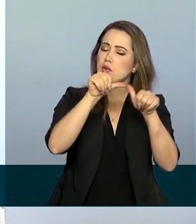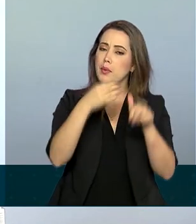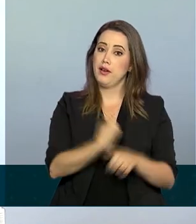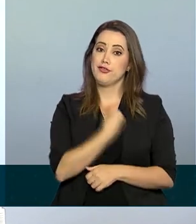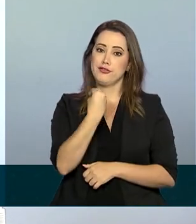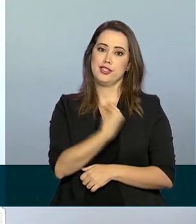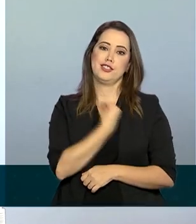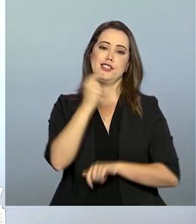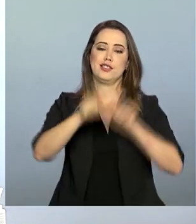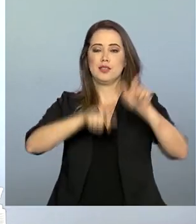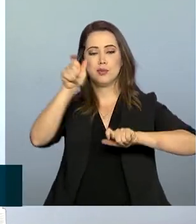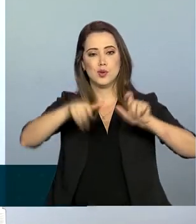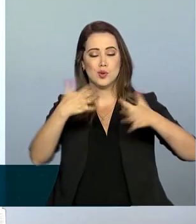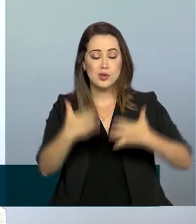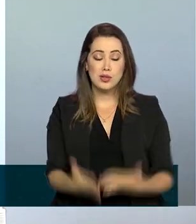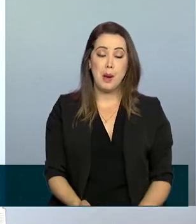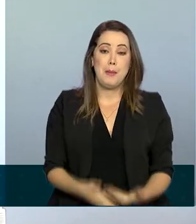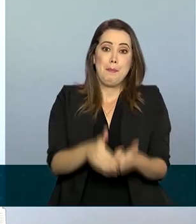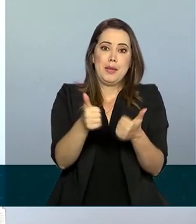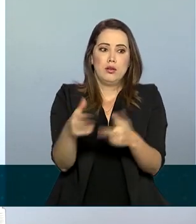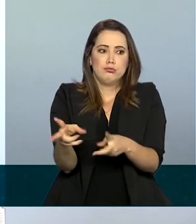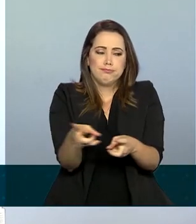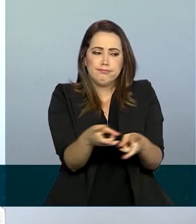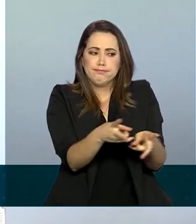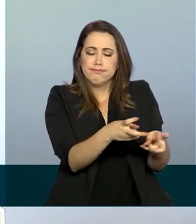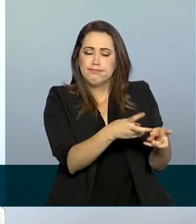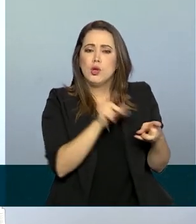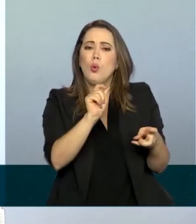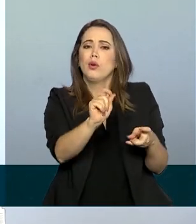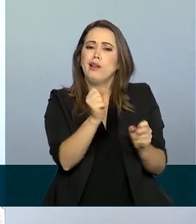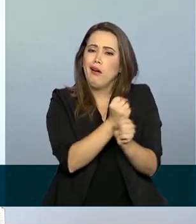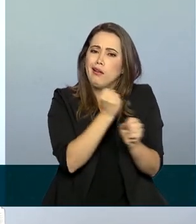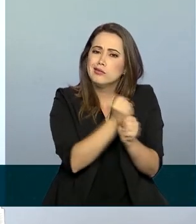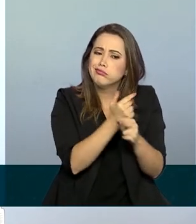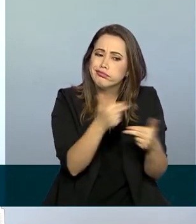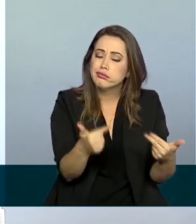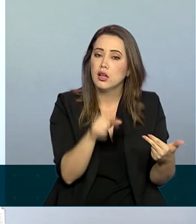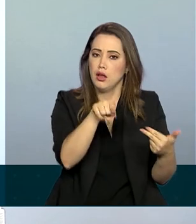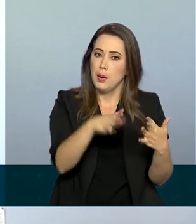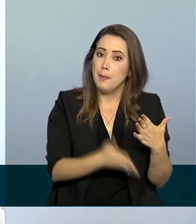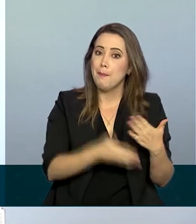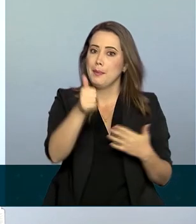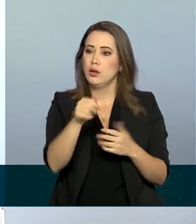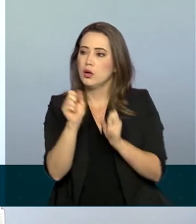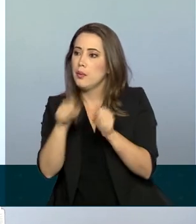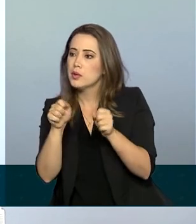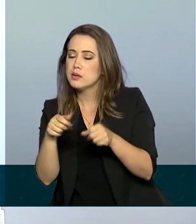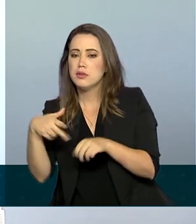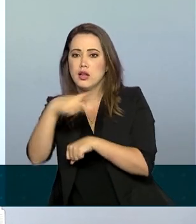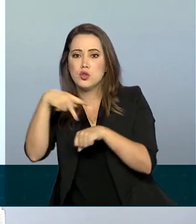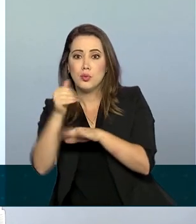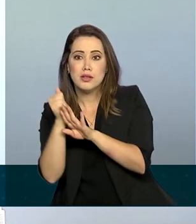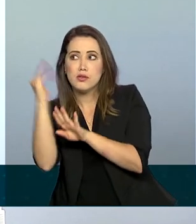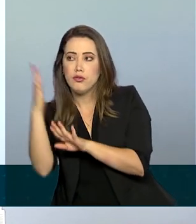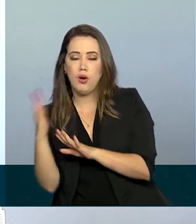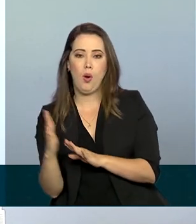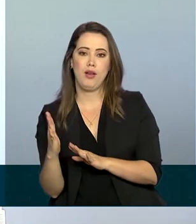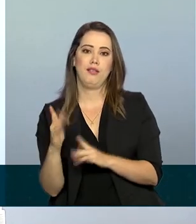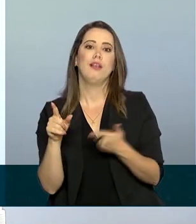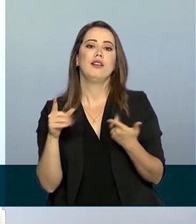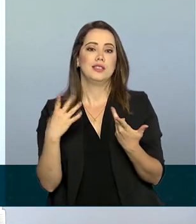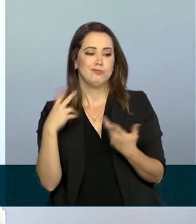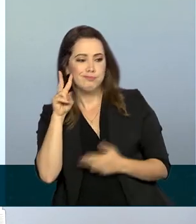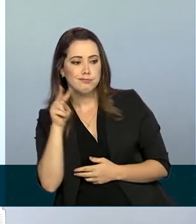pessoas, melhorar a percepção do que é a infraestrutura, aumentar a nossa competitividade, reduzir o custo do Brasil e, sobretudo,